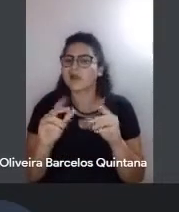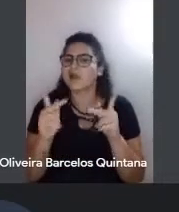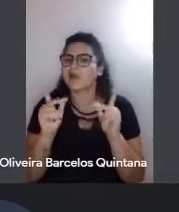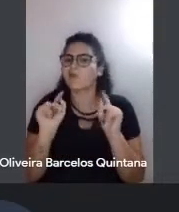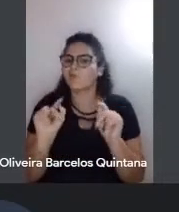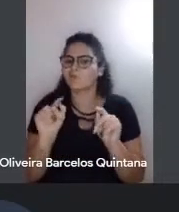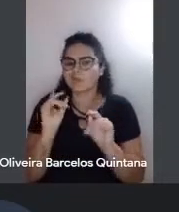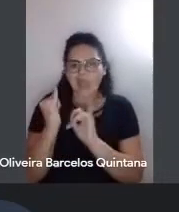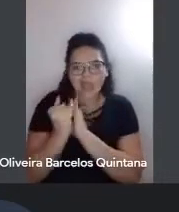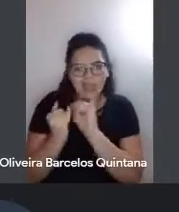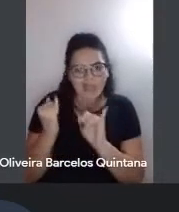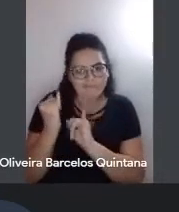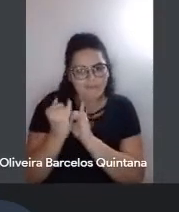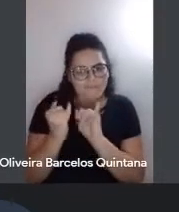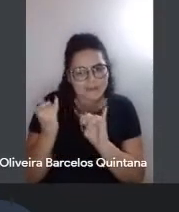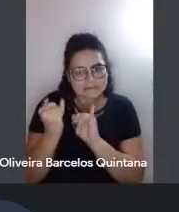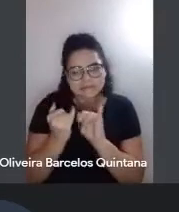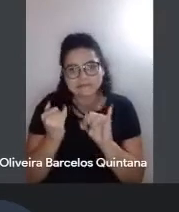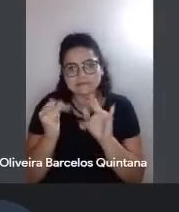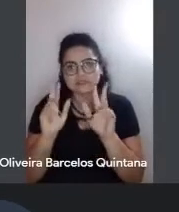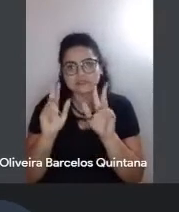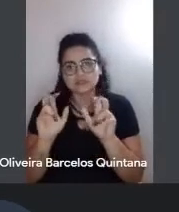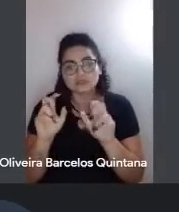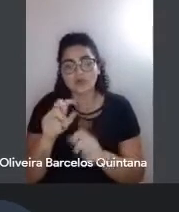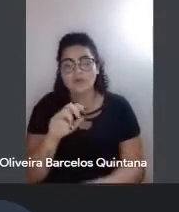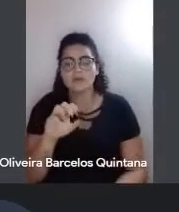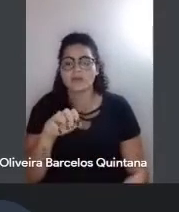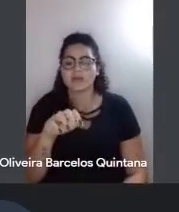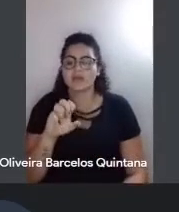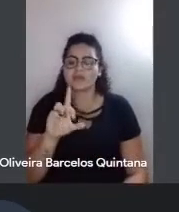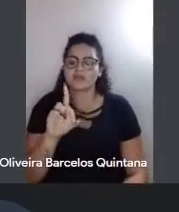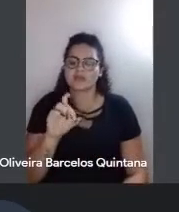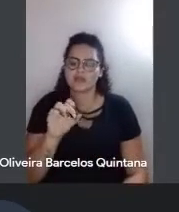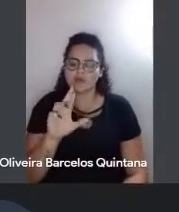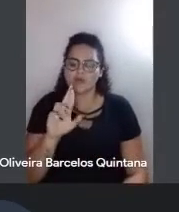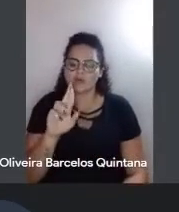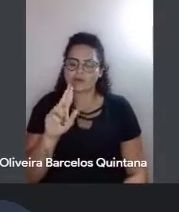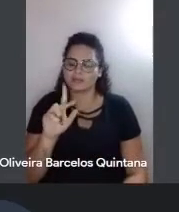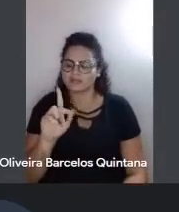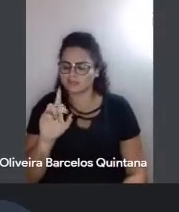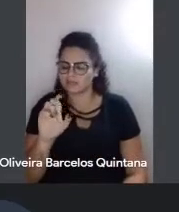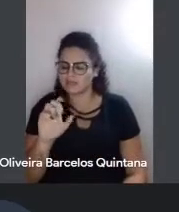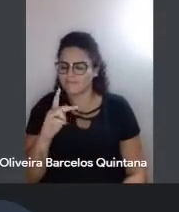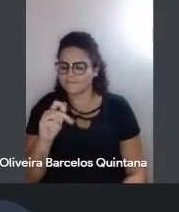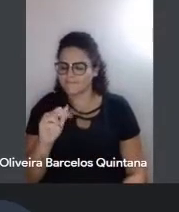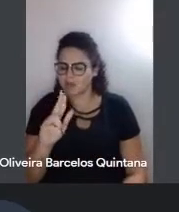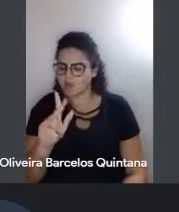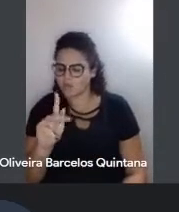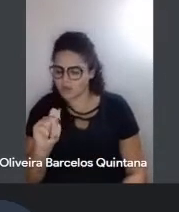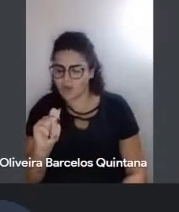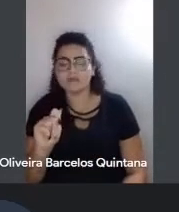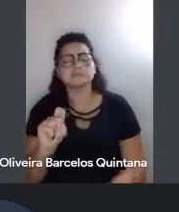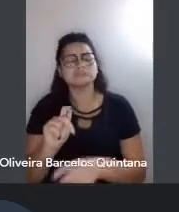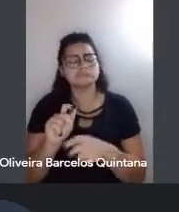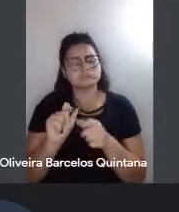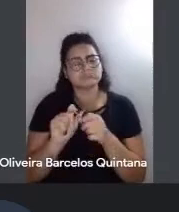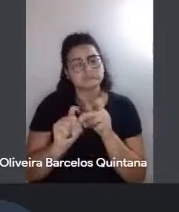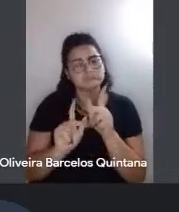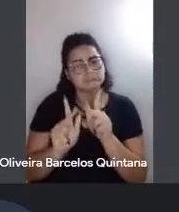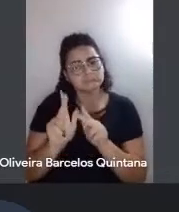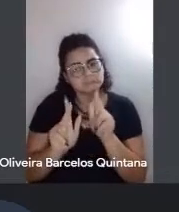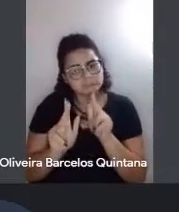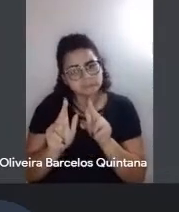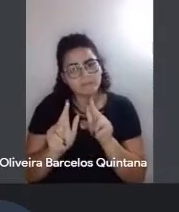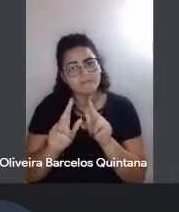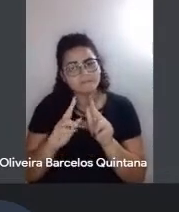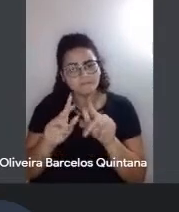informações sobre o Edeor de Paula e dando um acabamento nele com o farto